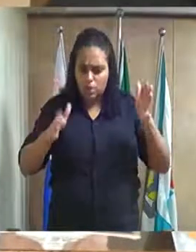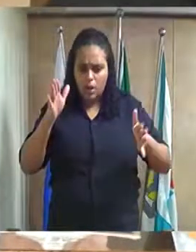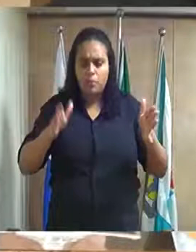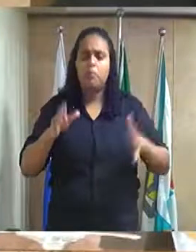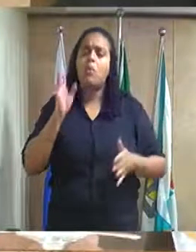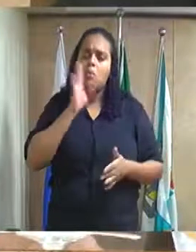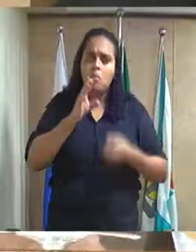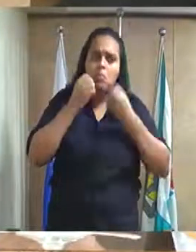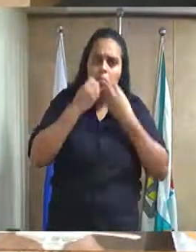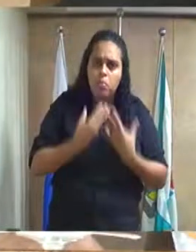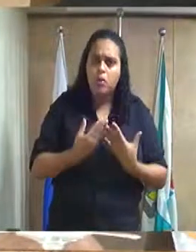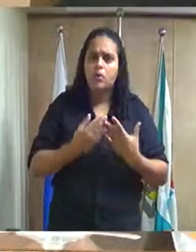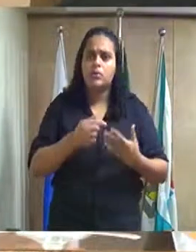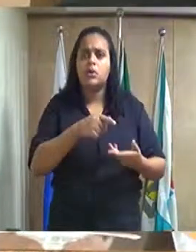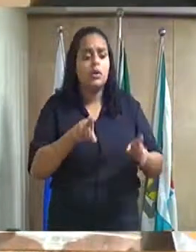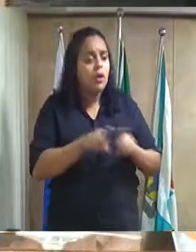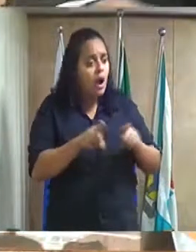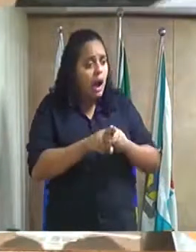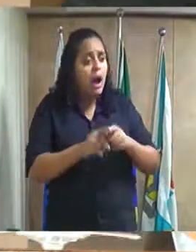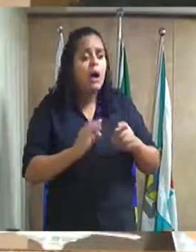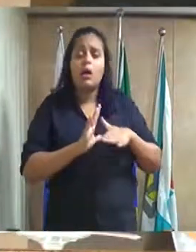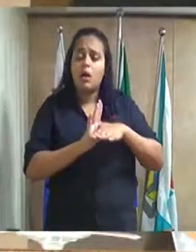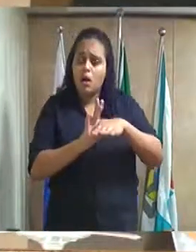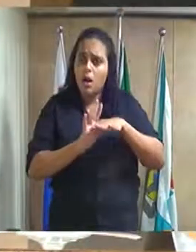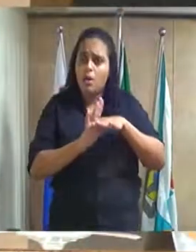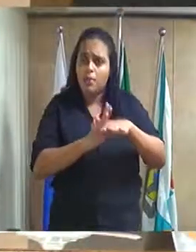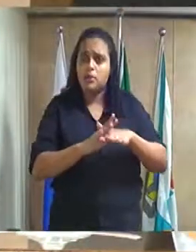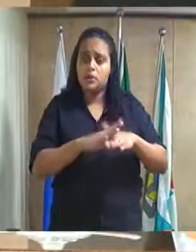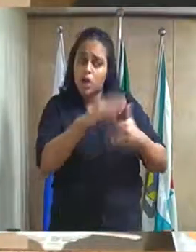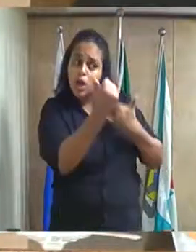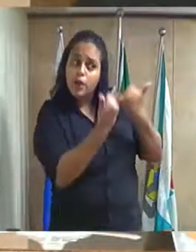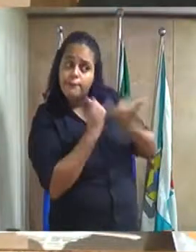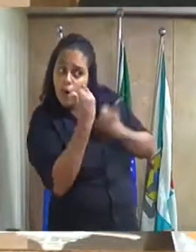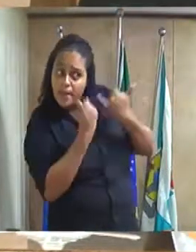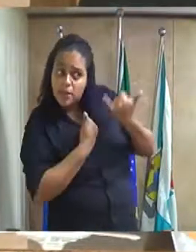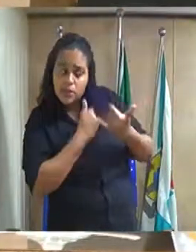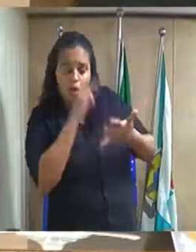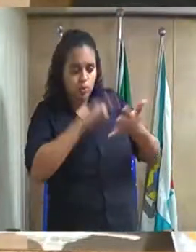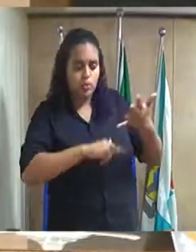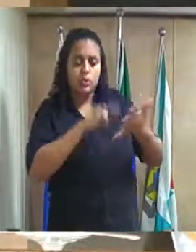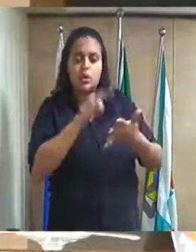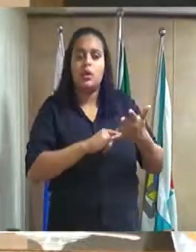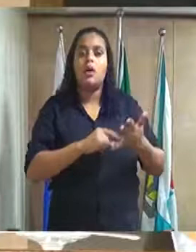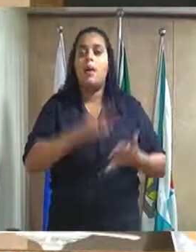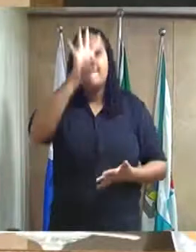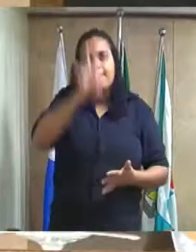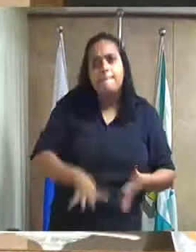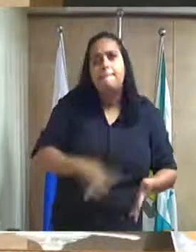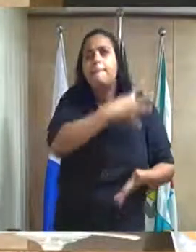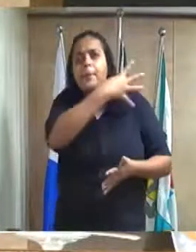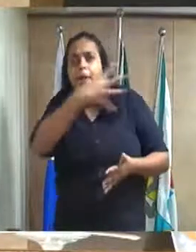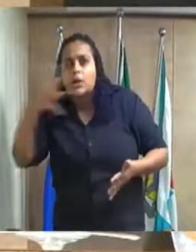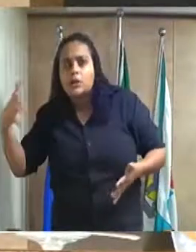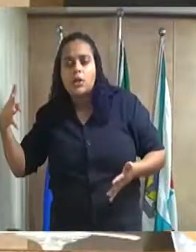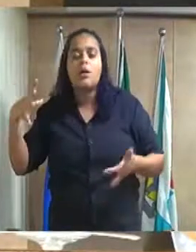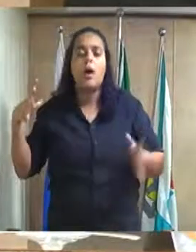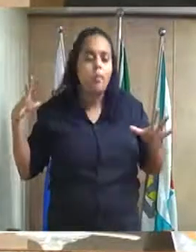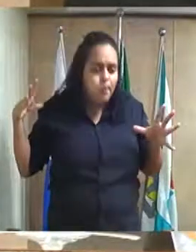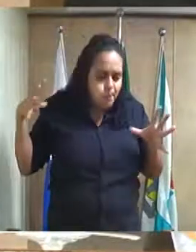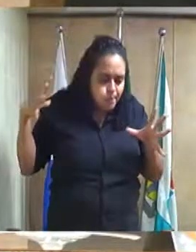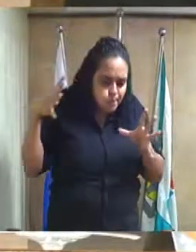solicitando enviar a esta Casa Legislativa as seguintes informações. Planilha contendo valor mensal